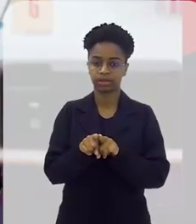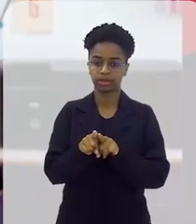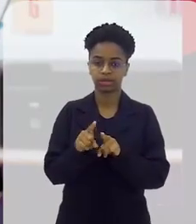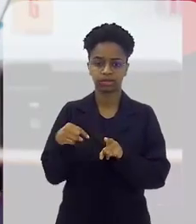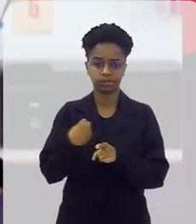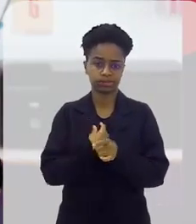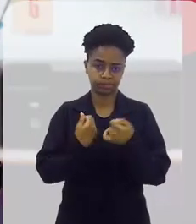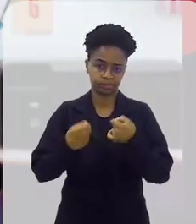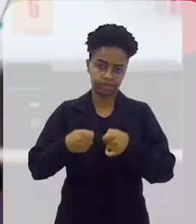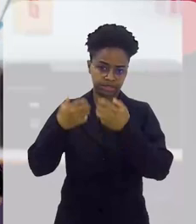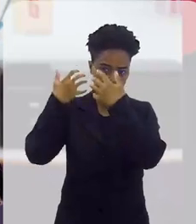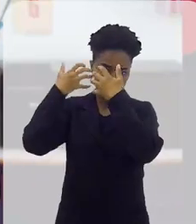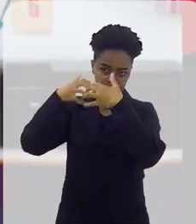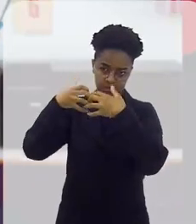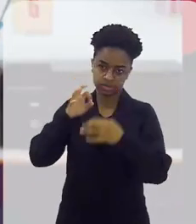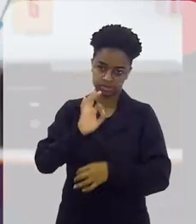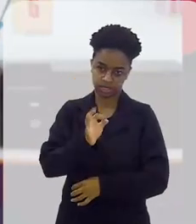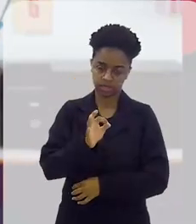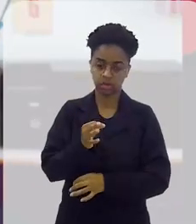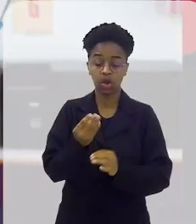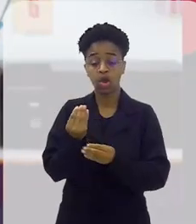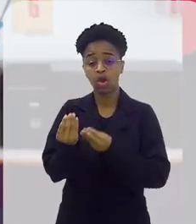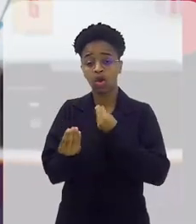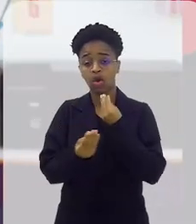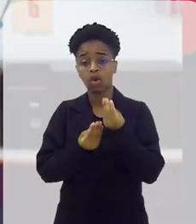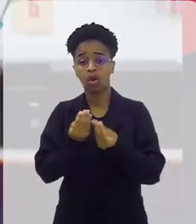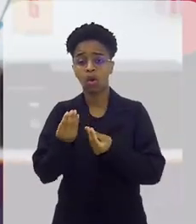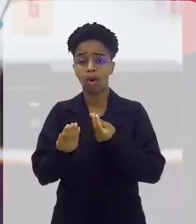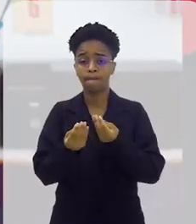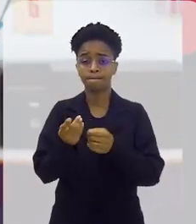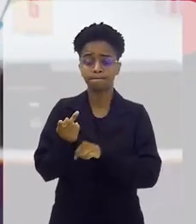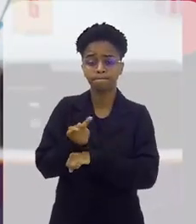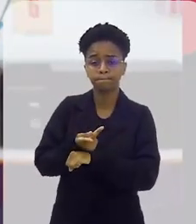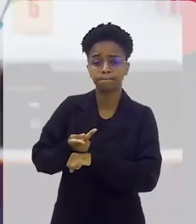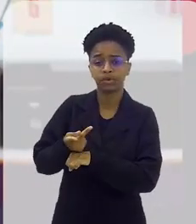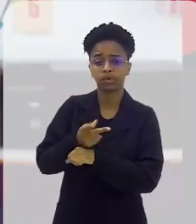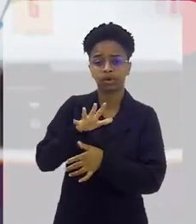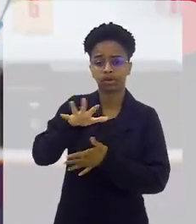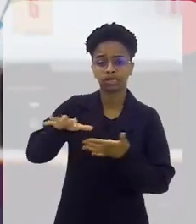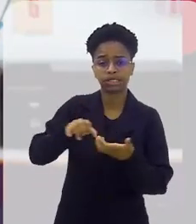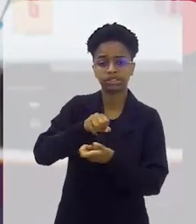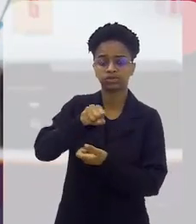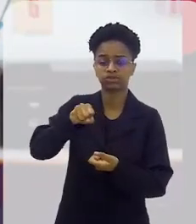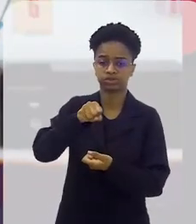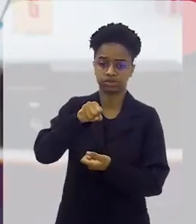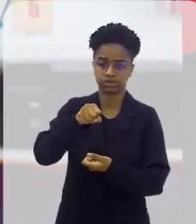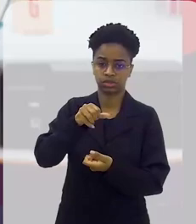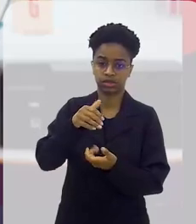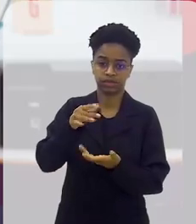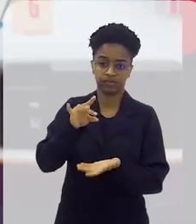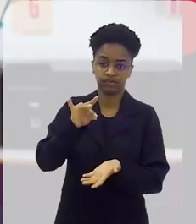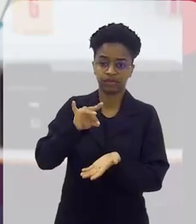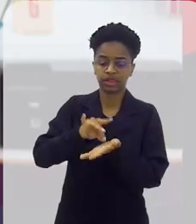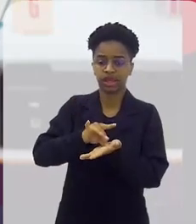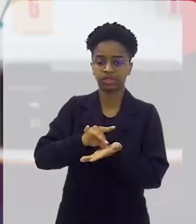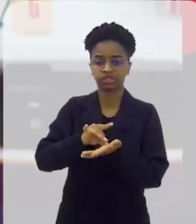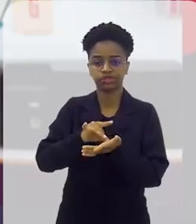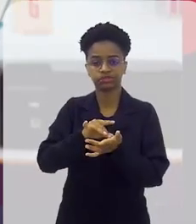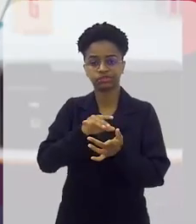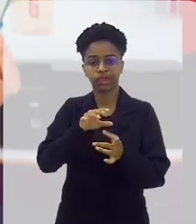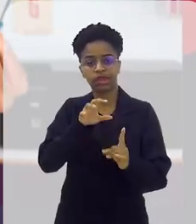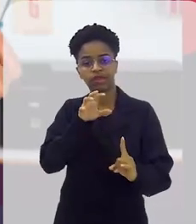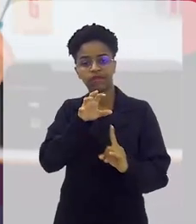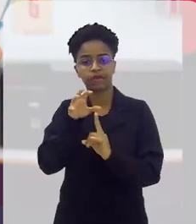como uma reflexão. de que forma essa busca por sustentabilidade está